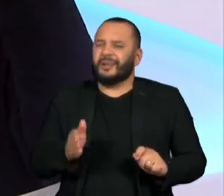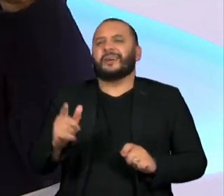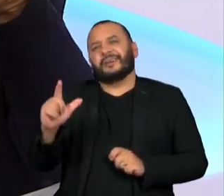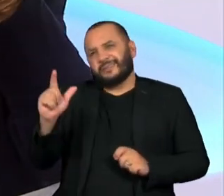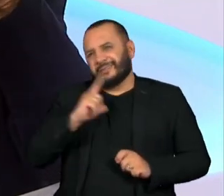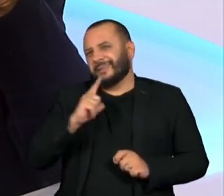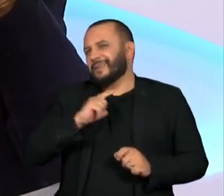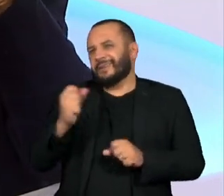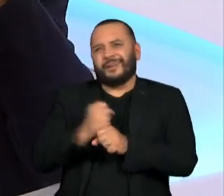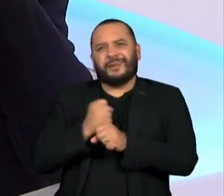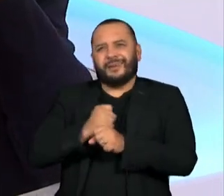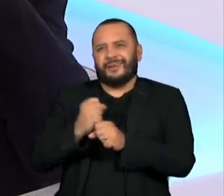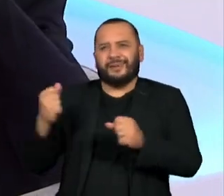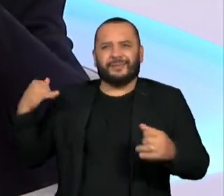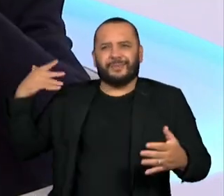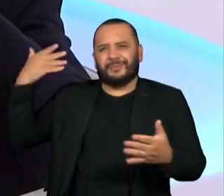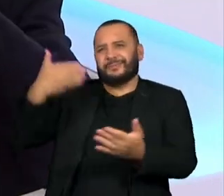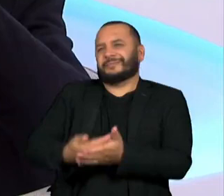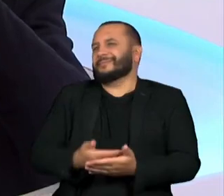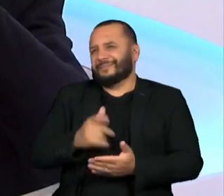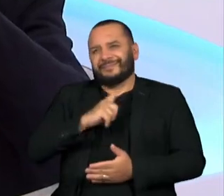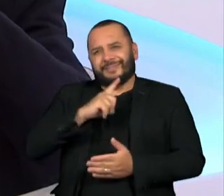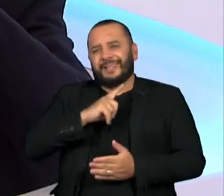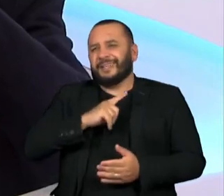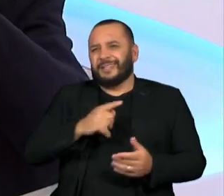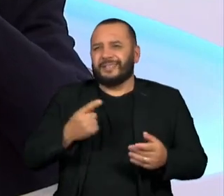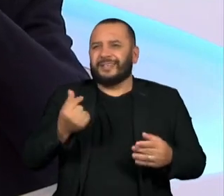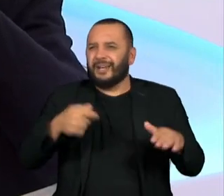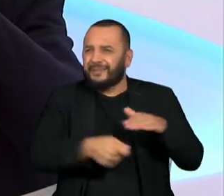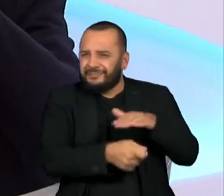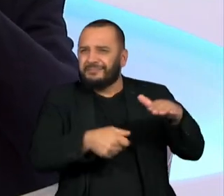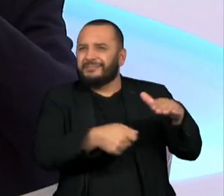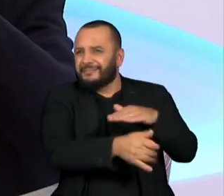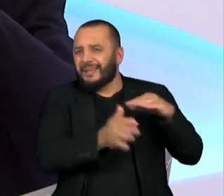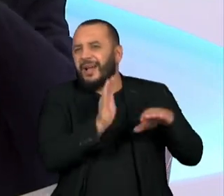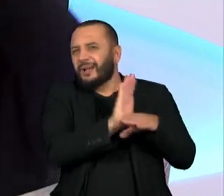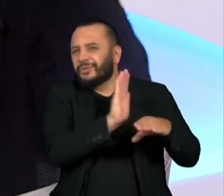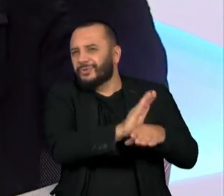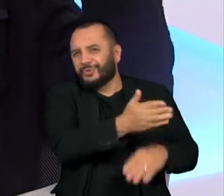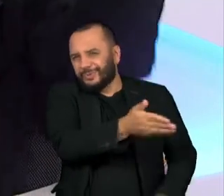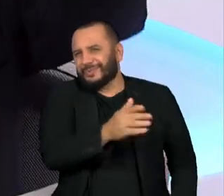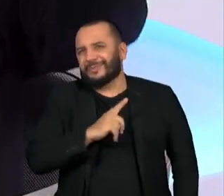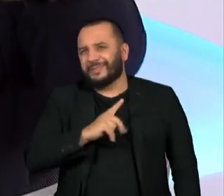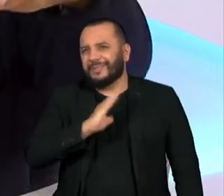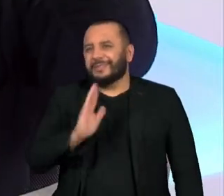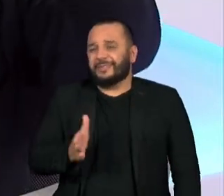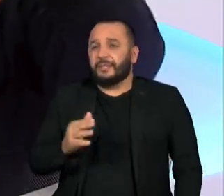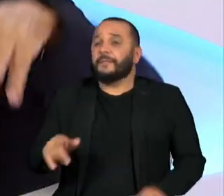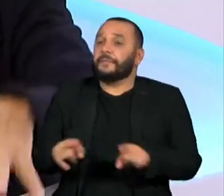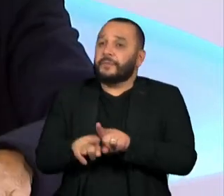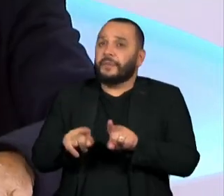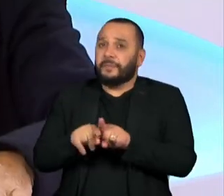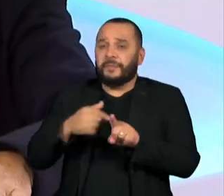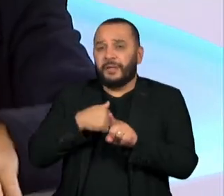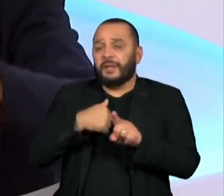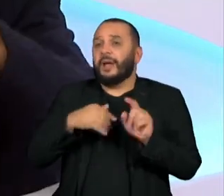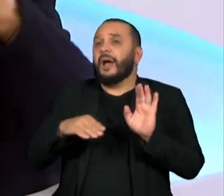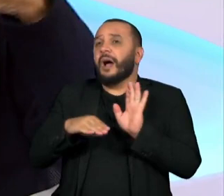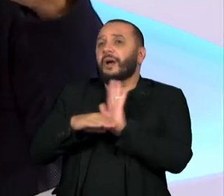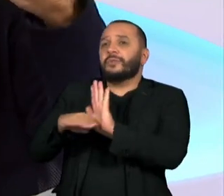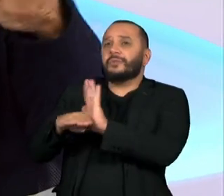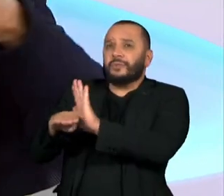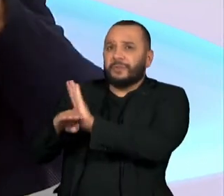feito há muito tempo e houve várias premissas negadas ali. Por exemplo, ajudas alimentícias que